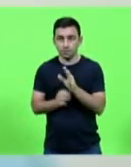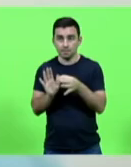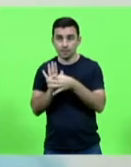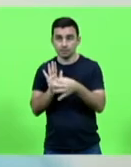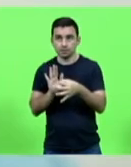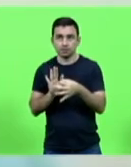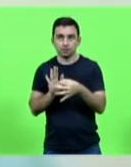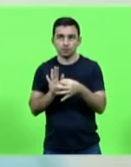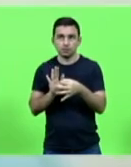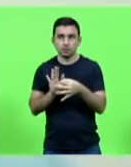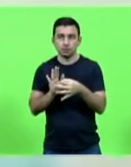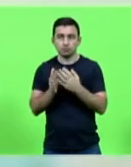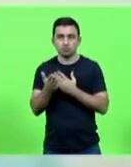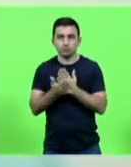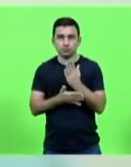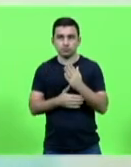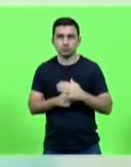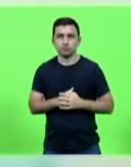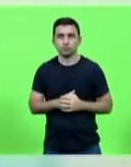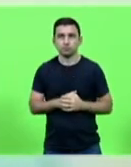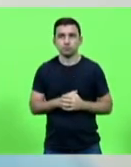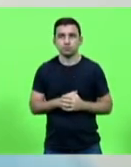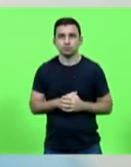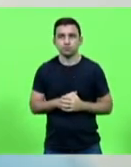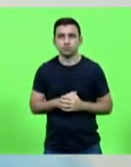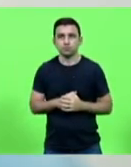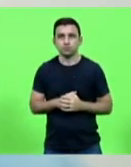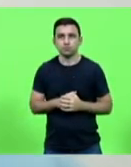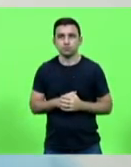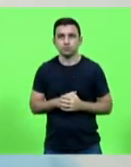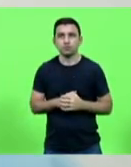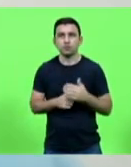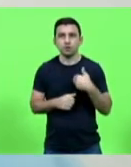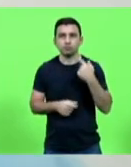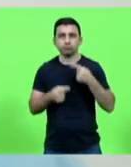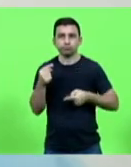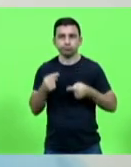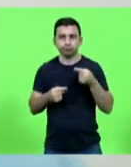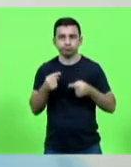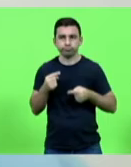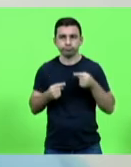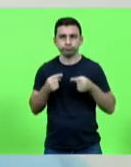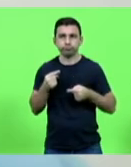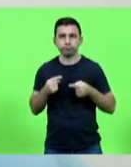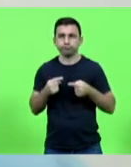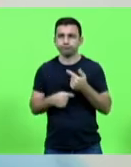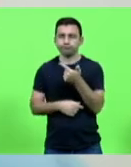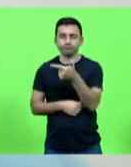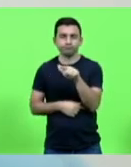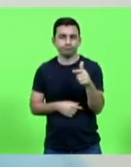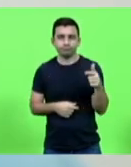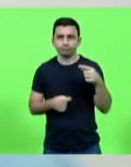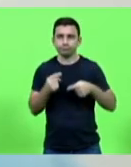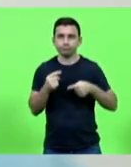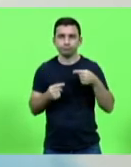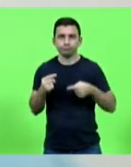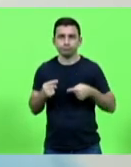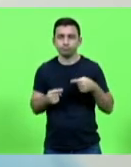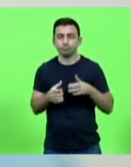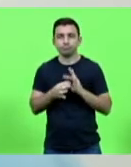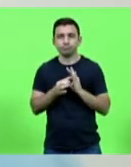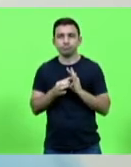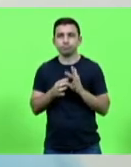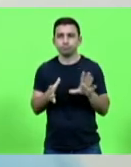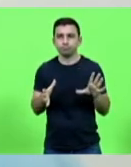Perfeitamente, presidente, perfeitamente. Isso, coloco em discussão, não havendo quem queira discutir, em deliberação,